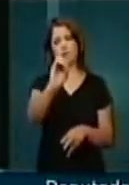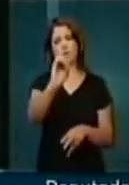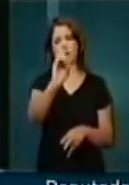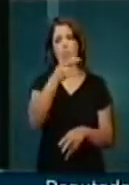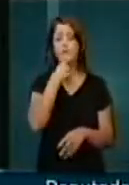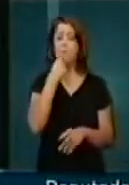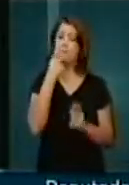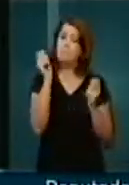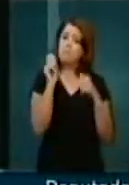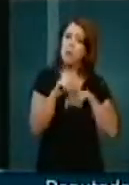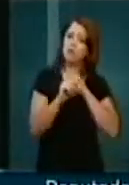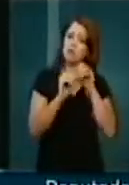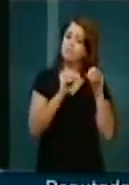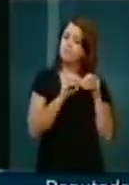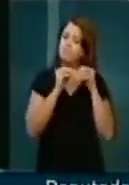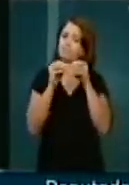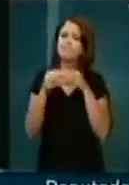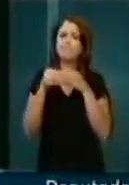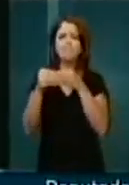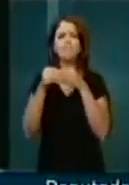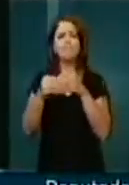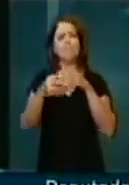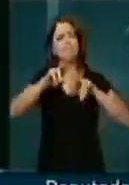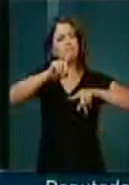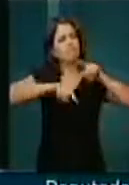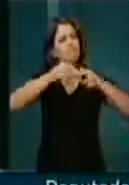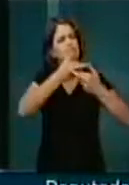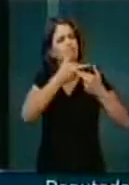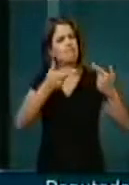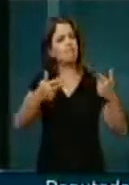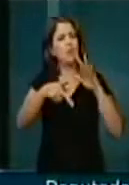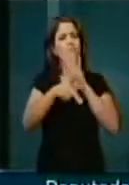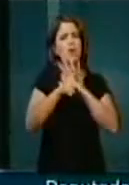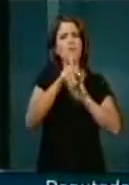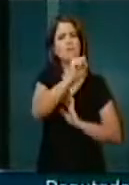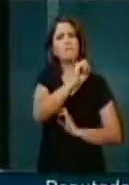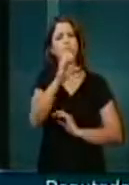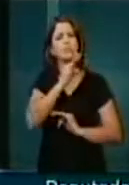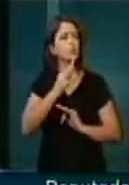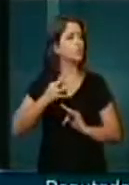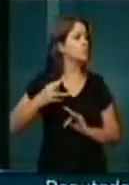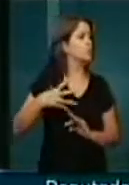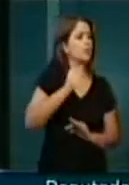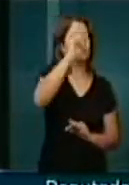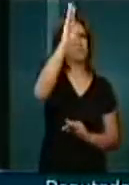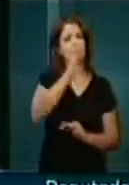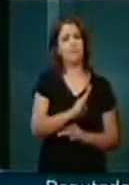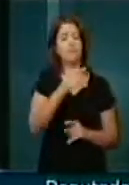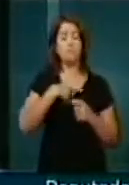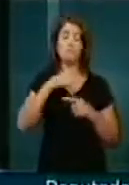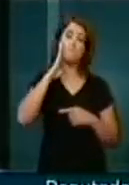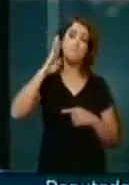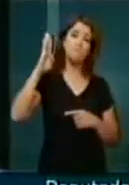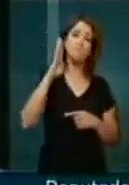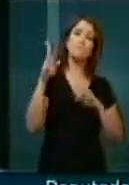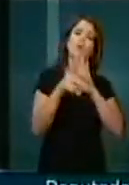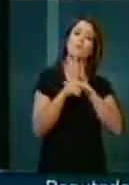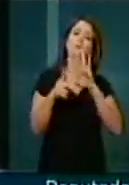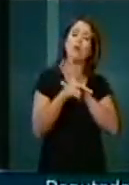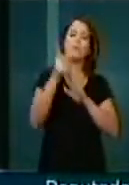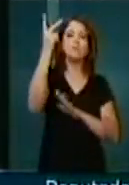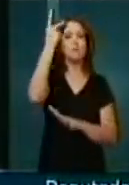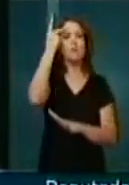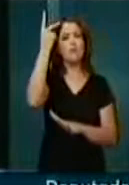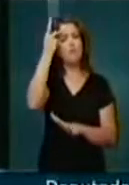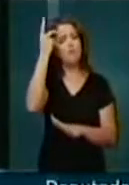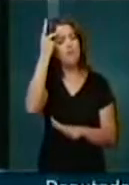que possa transportar os produtos catarineses para o Brasil inteiro, principalmente para o mercado consumidor, São Paulo,